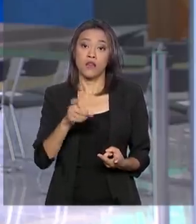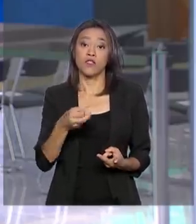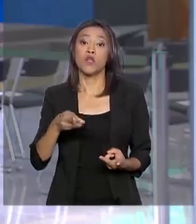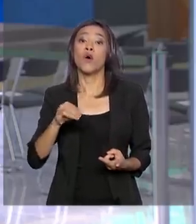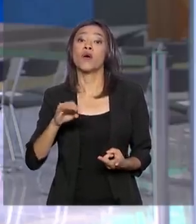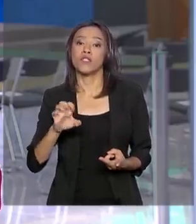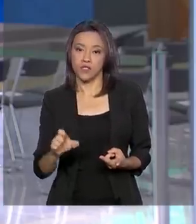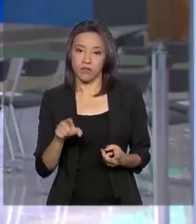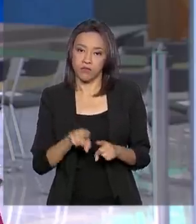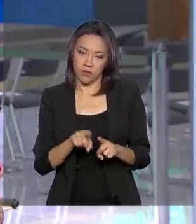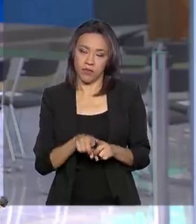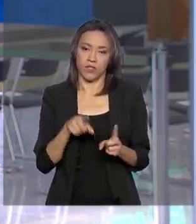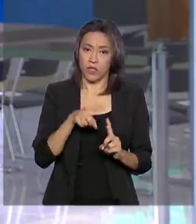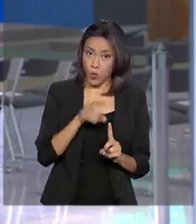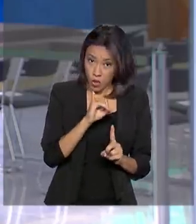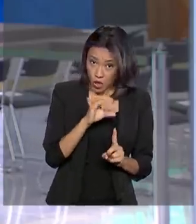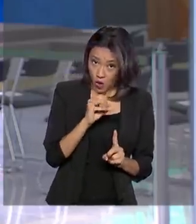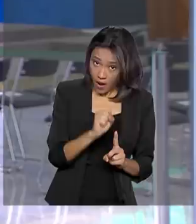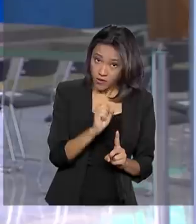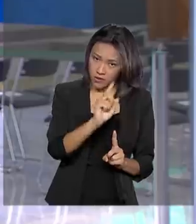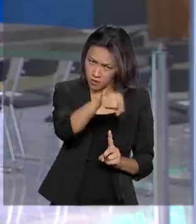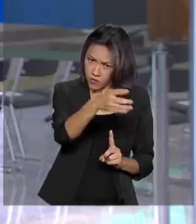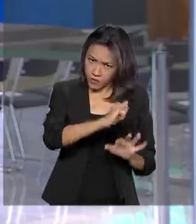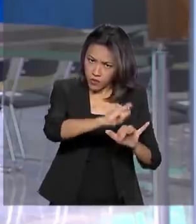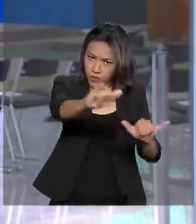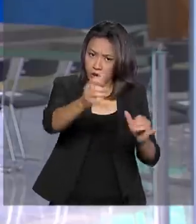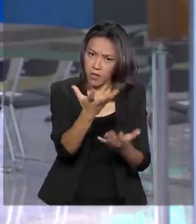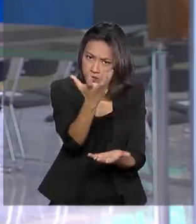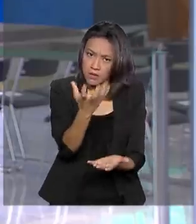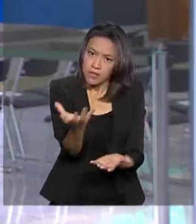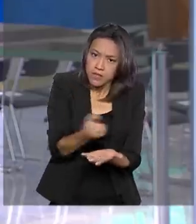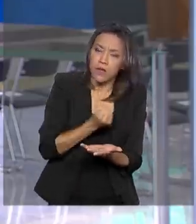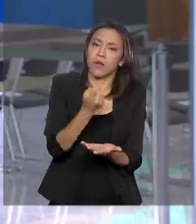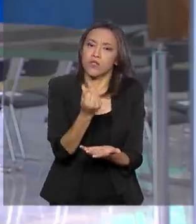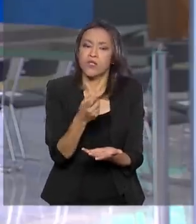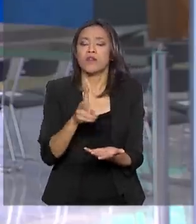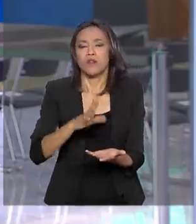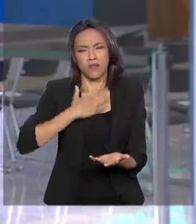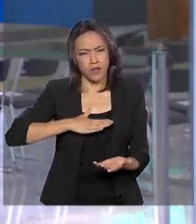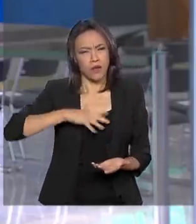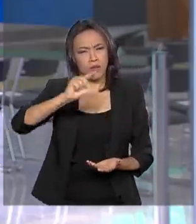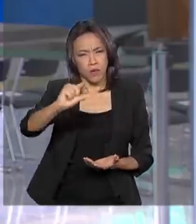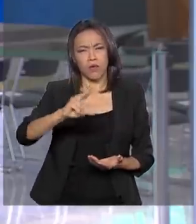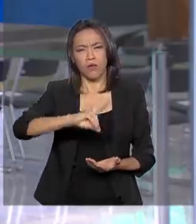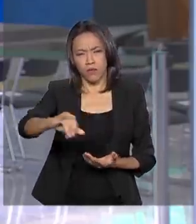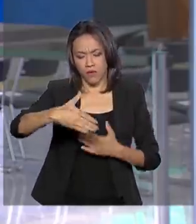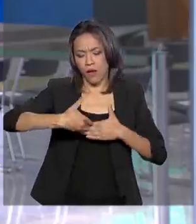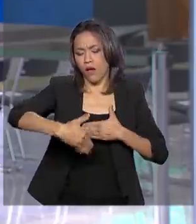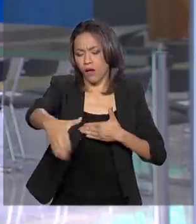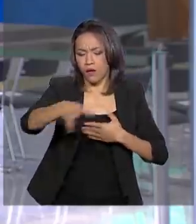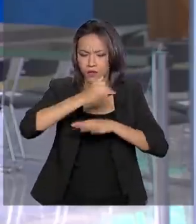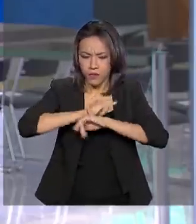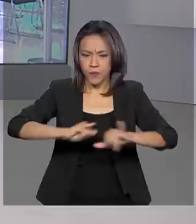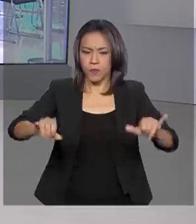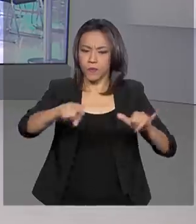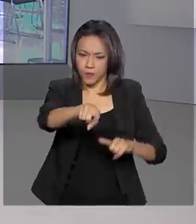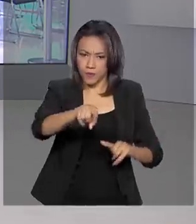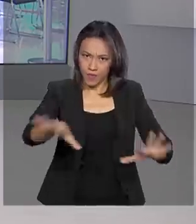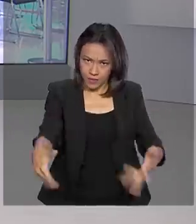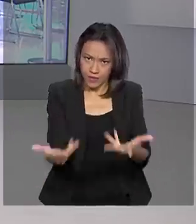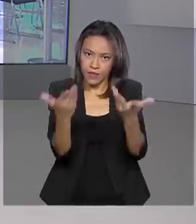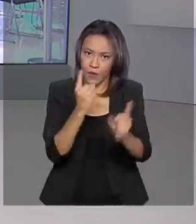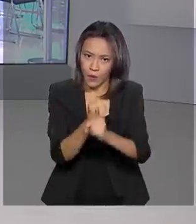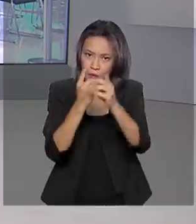Então é isso, é facilidade. E a gente vai acompanhar aqui o evento de lançamento dessa nova linha de crédito com taxas pré-fixadas. Renata?